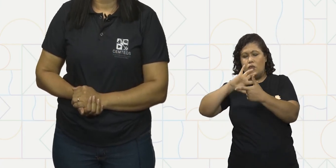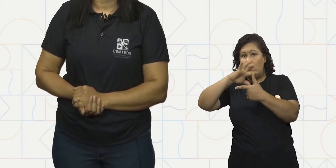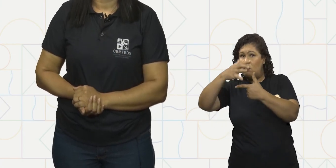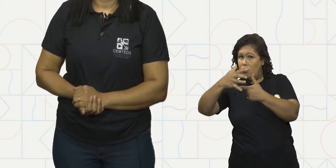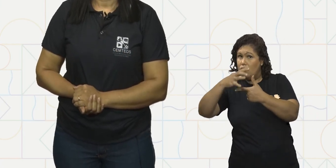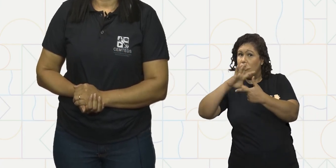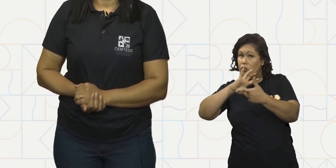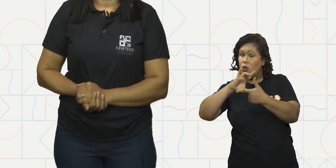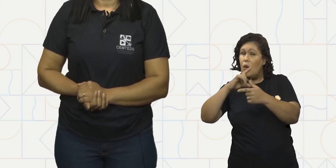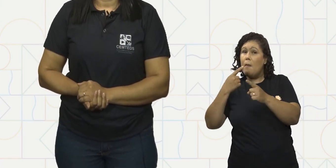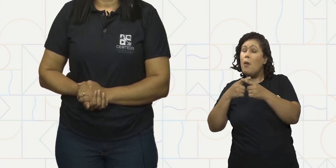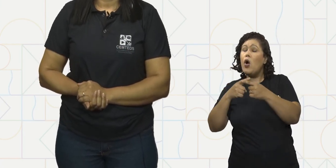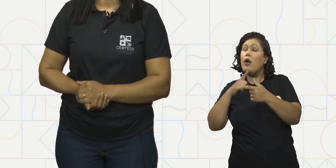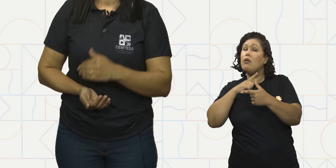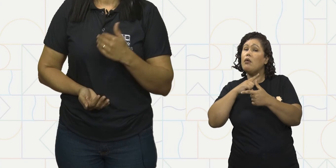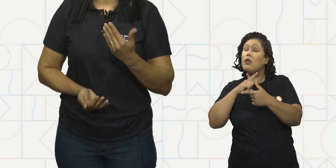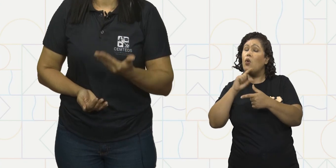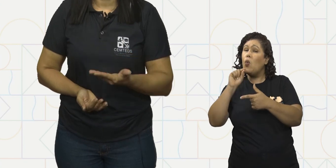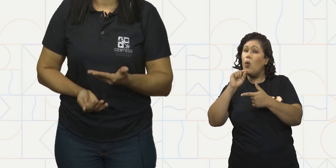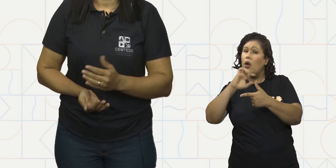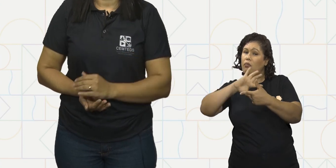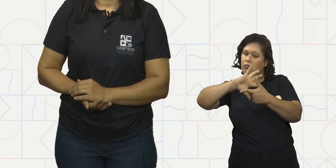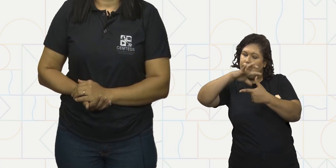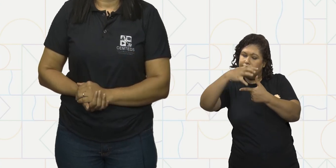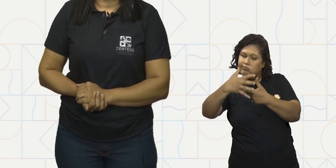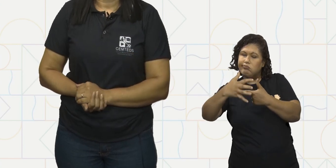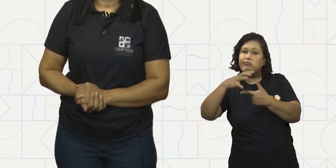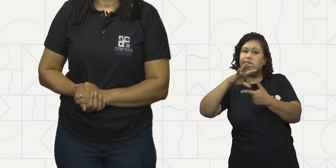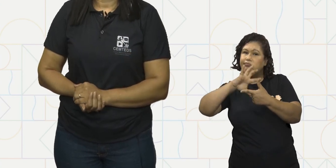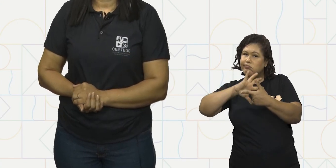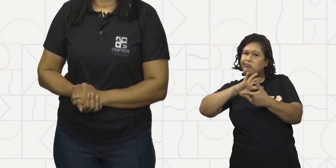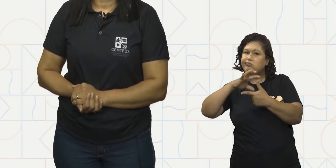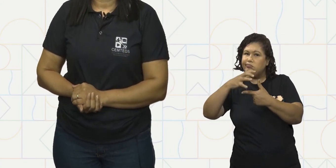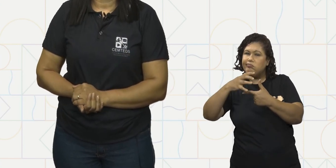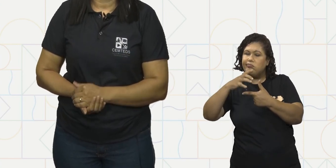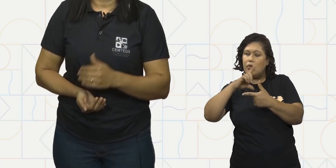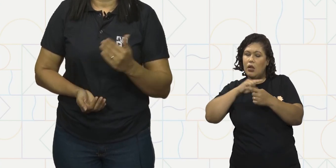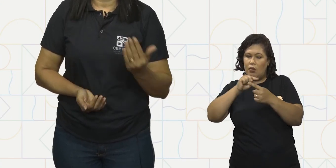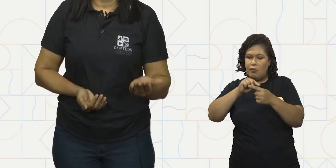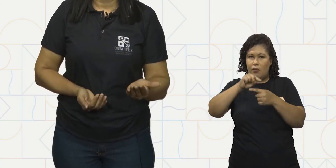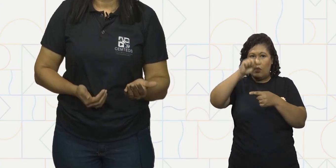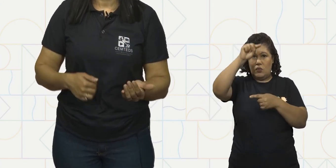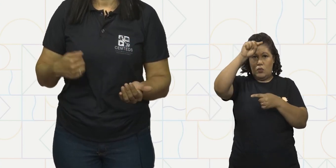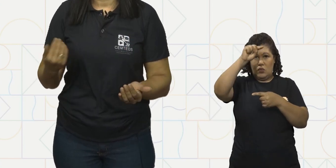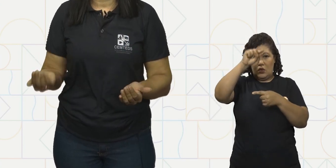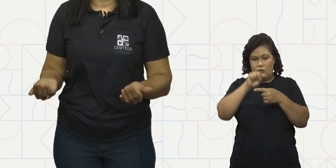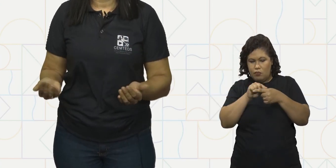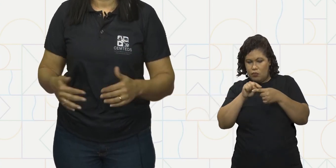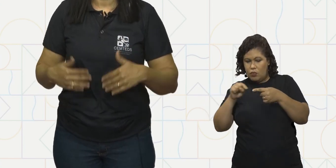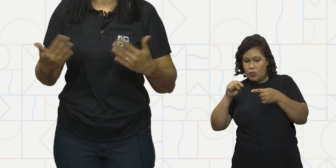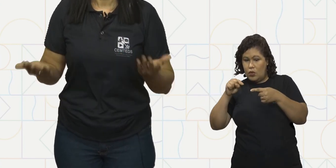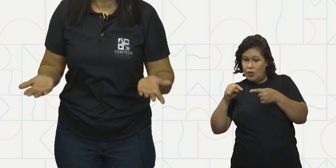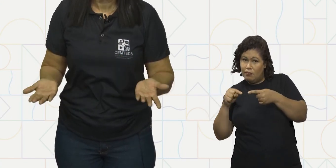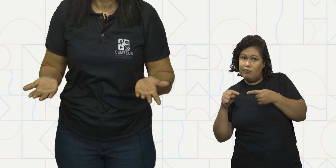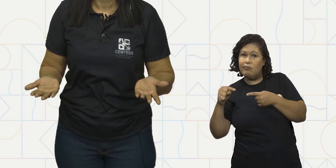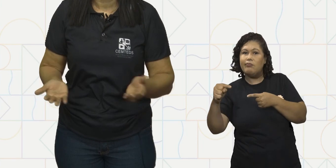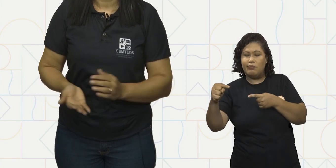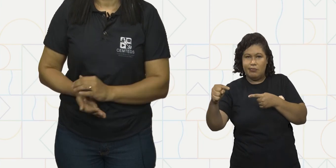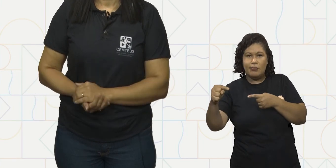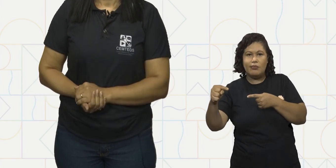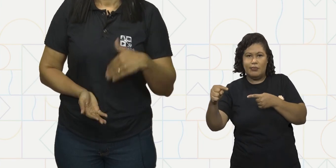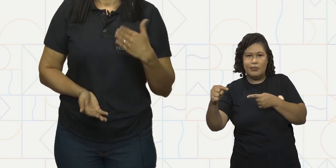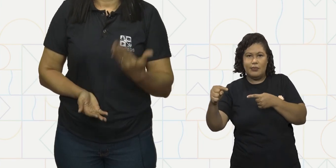espaciais que são figuras tridimensionais porque possuem altura comprimento e